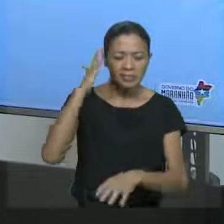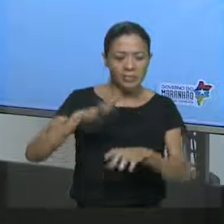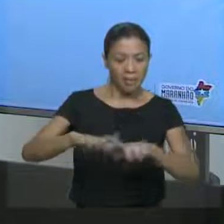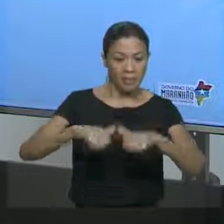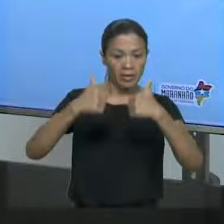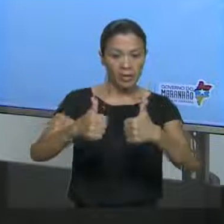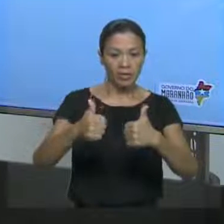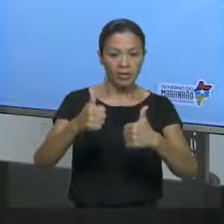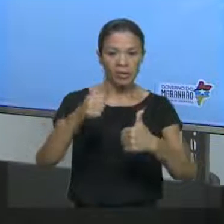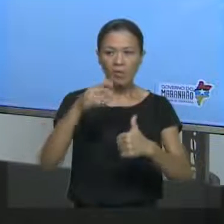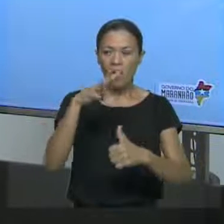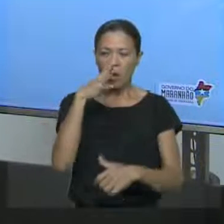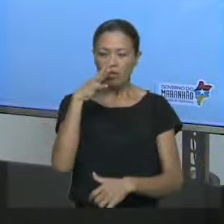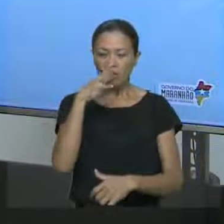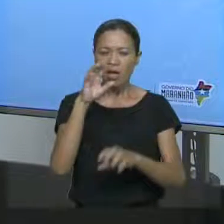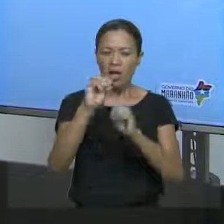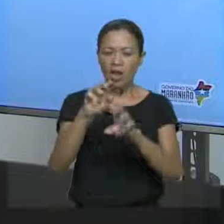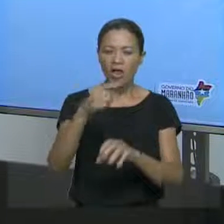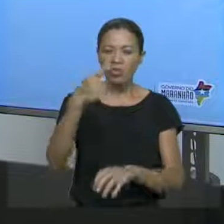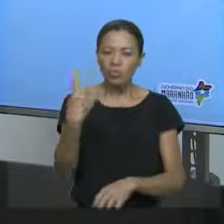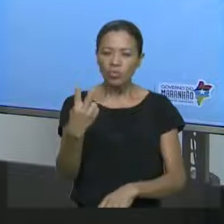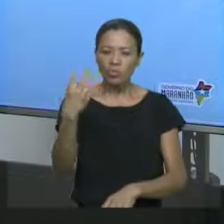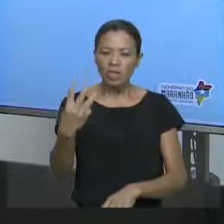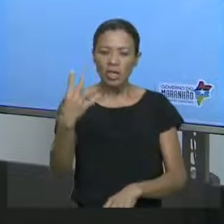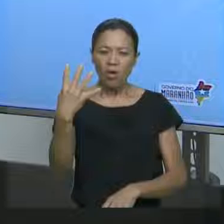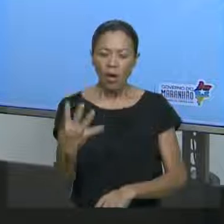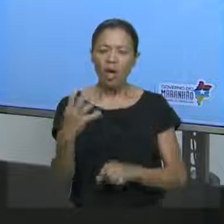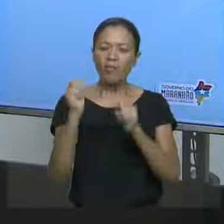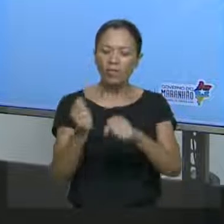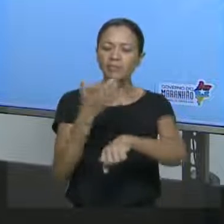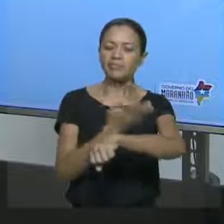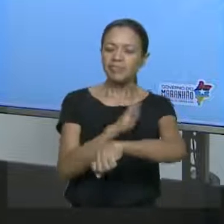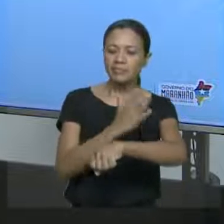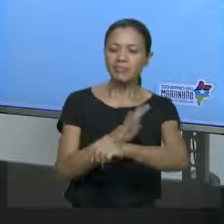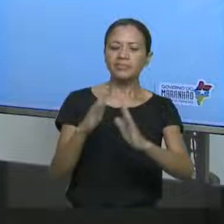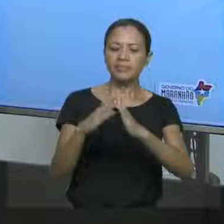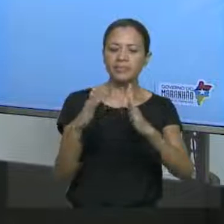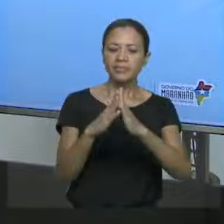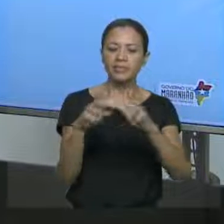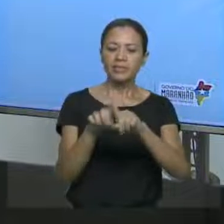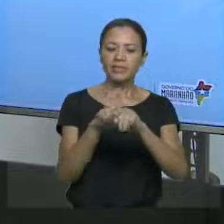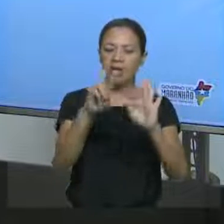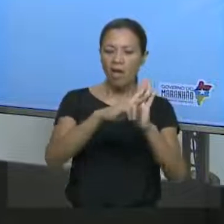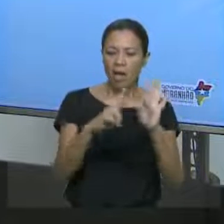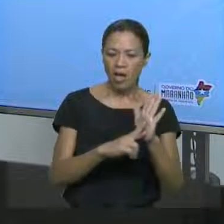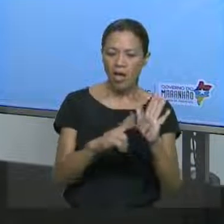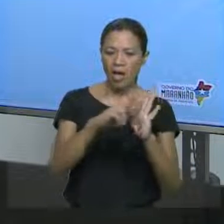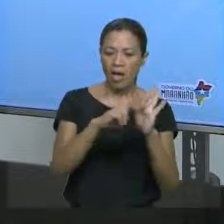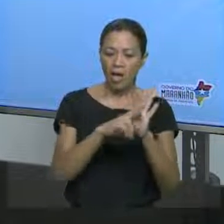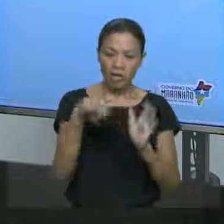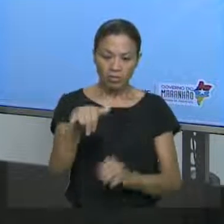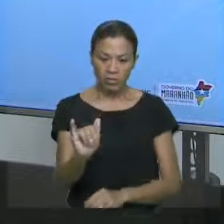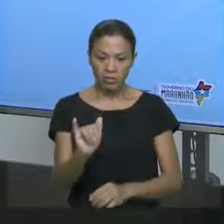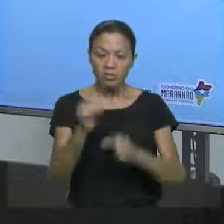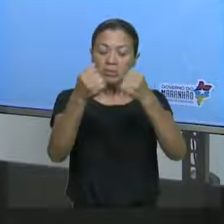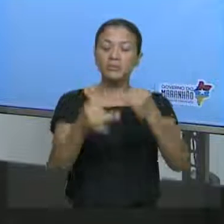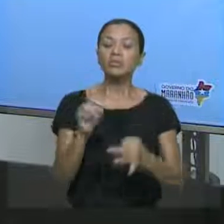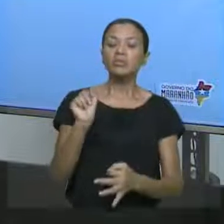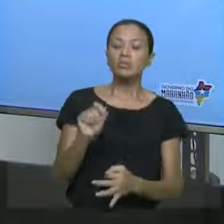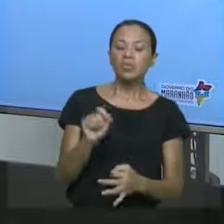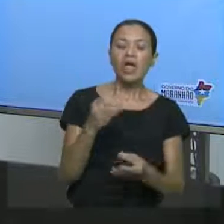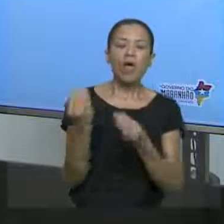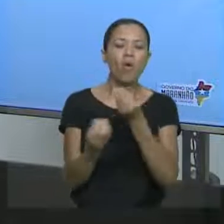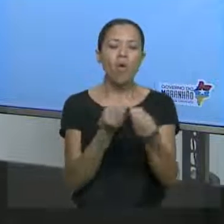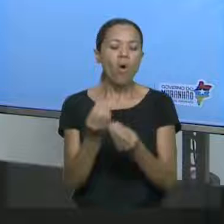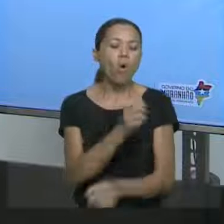bom? Vocês vão assistir essa aula uma, duas, três, quatro. E poder treinar em casa bastante essas regras. Essa regra do Y diz o seguinte, a